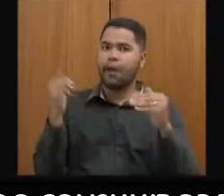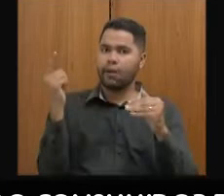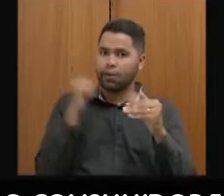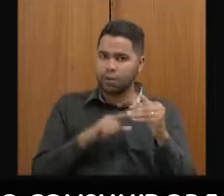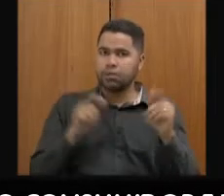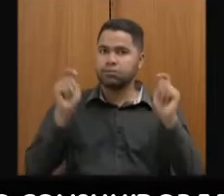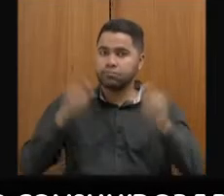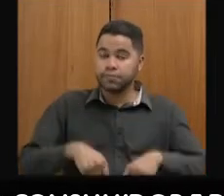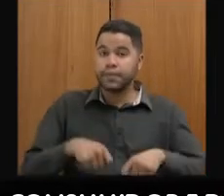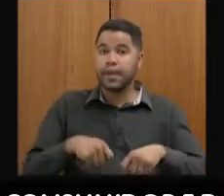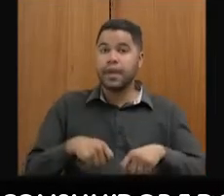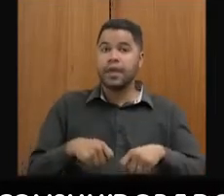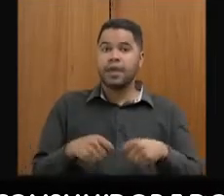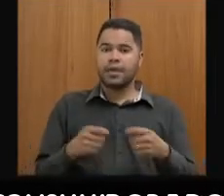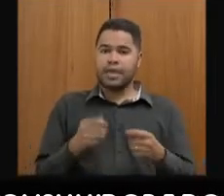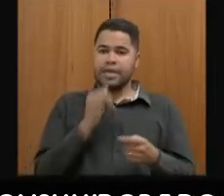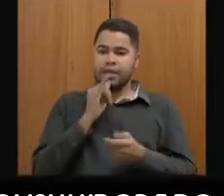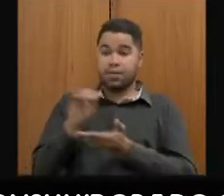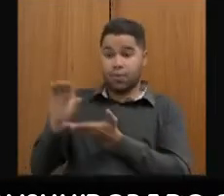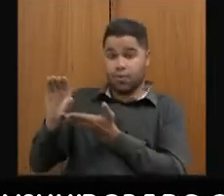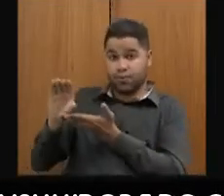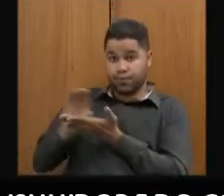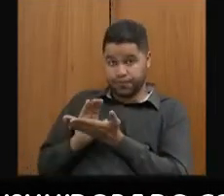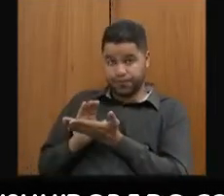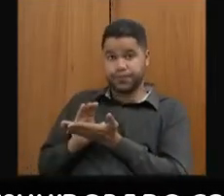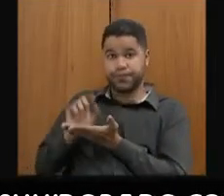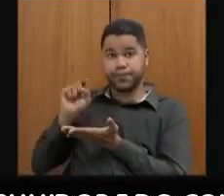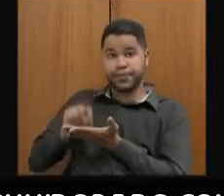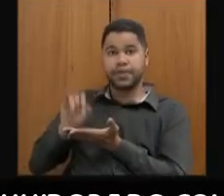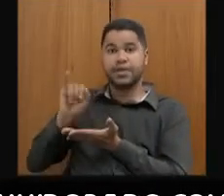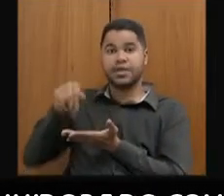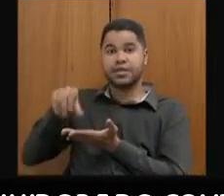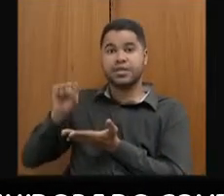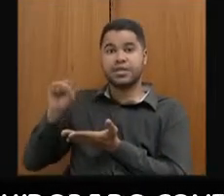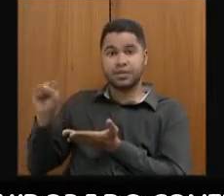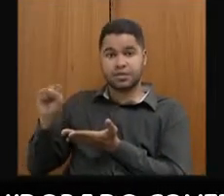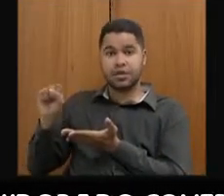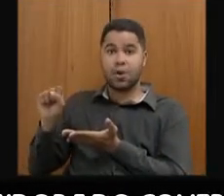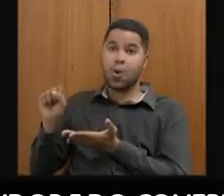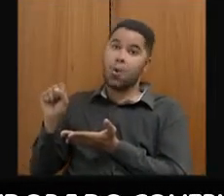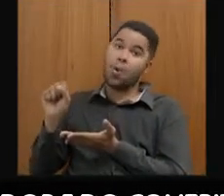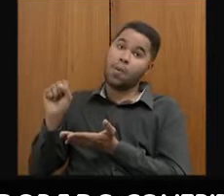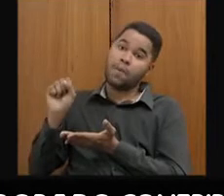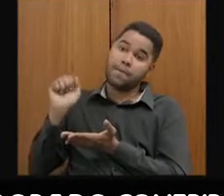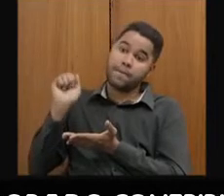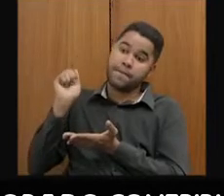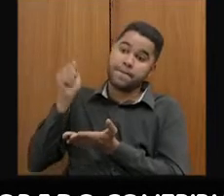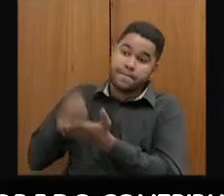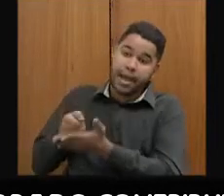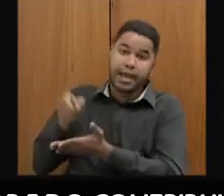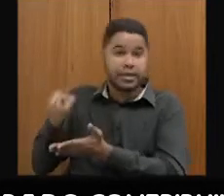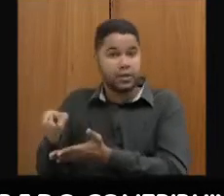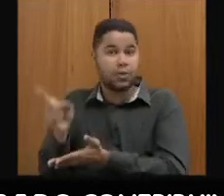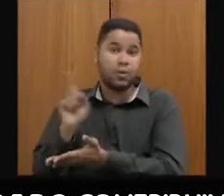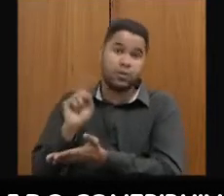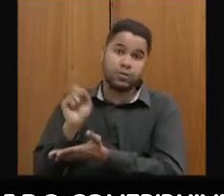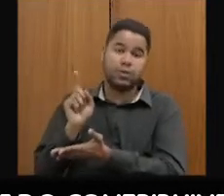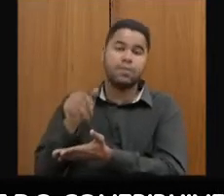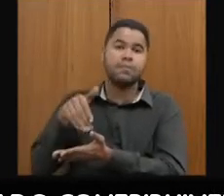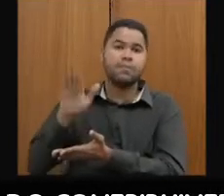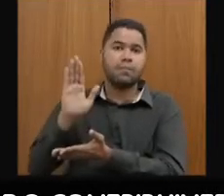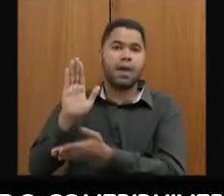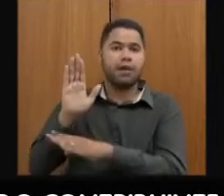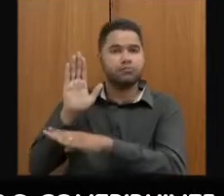com que a receita que você receba do INSS seja... Ou não pague o INSS, seja mais